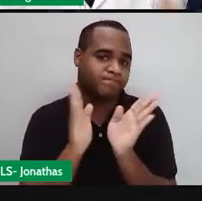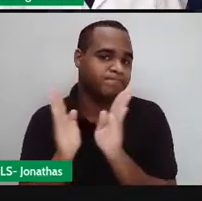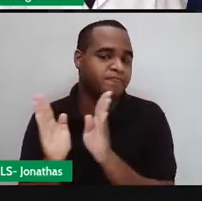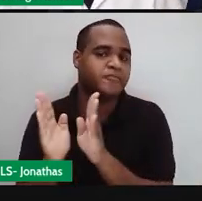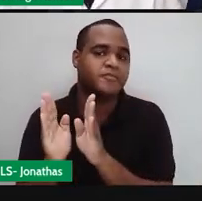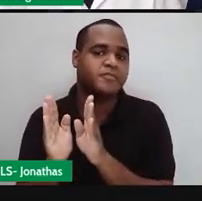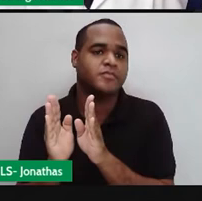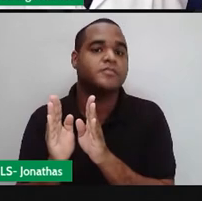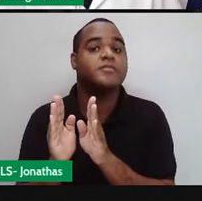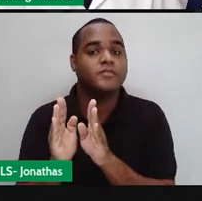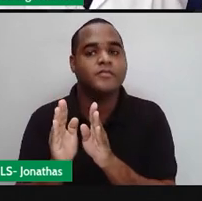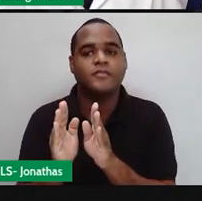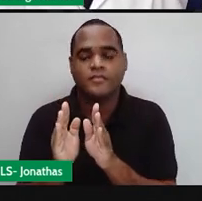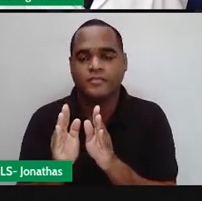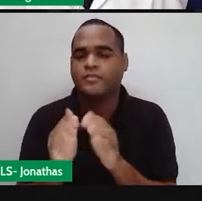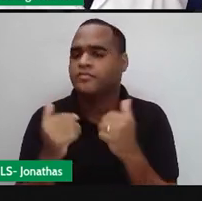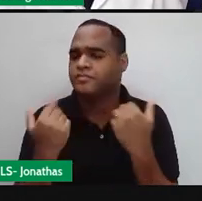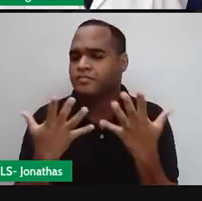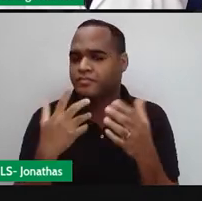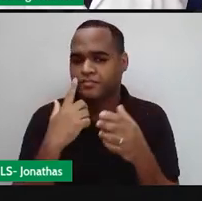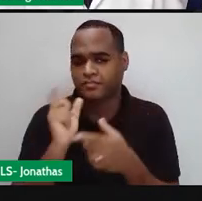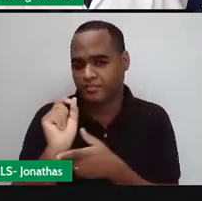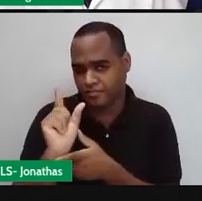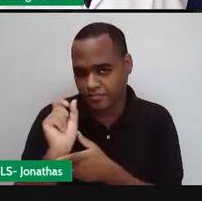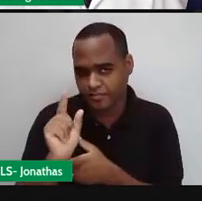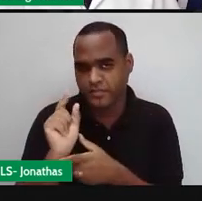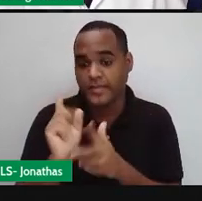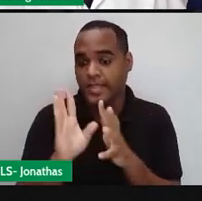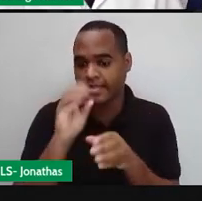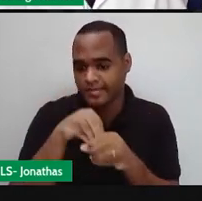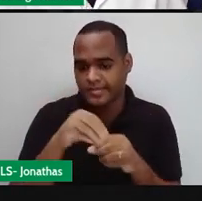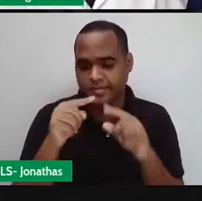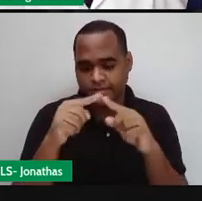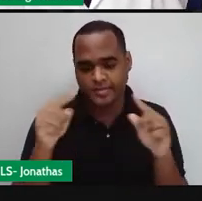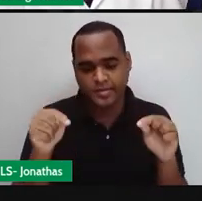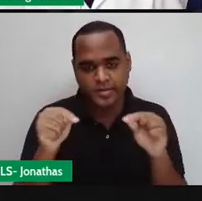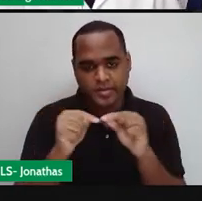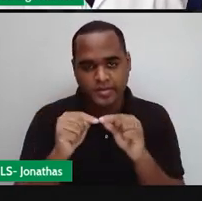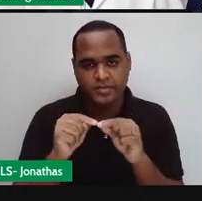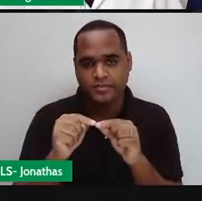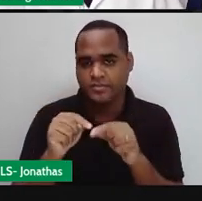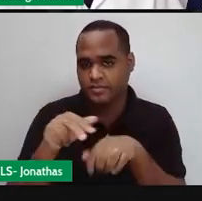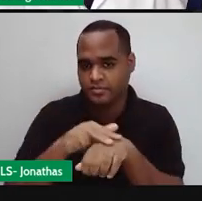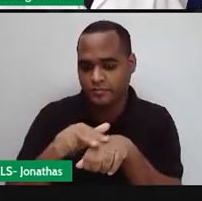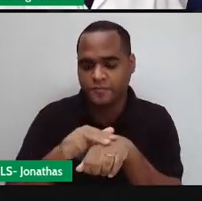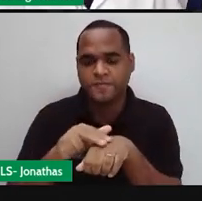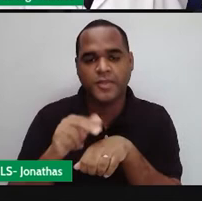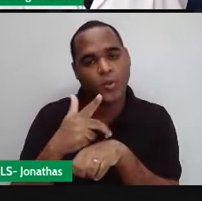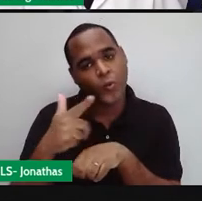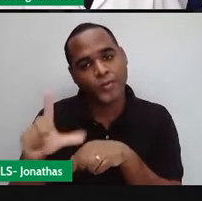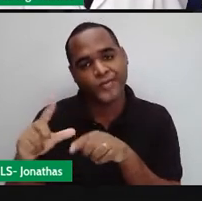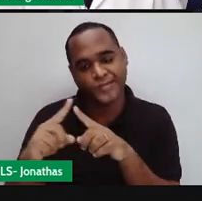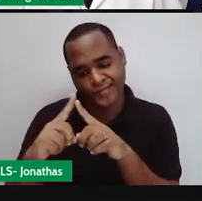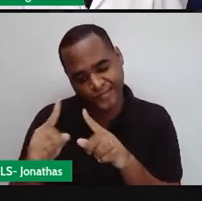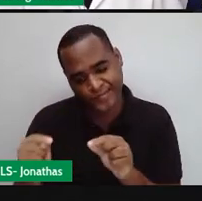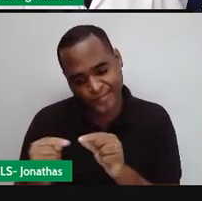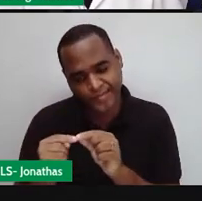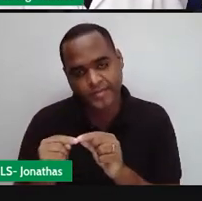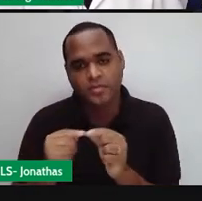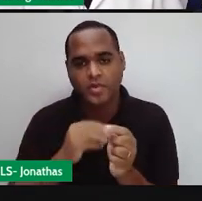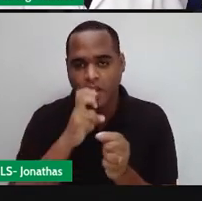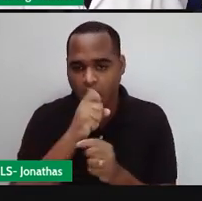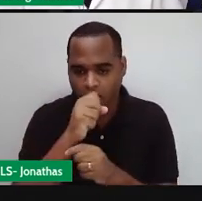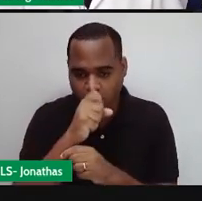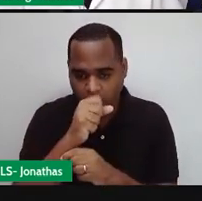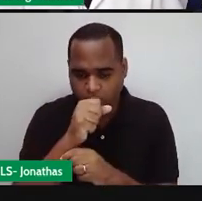você sabe que esse é o triângulo. Em verde, você sabe que esse é o retângulo. E em